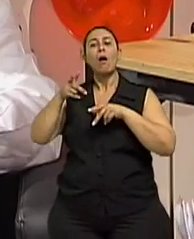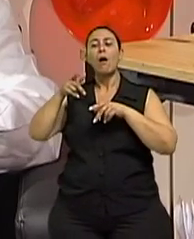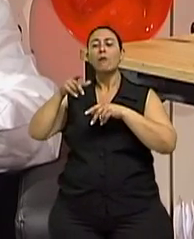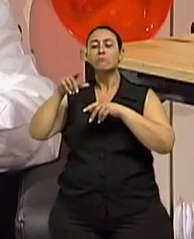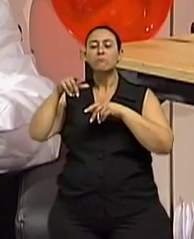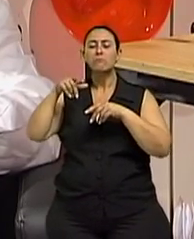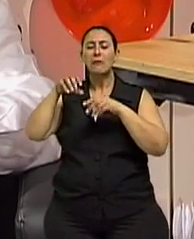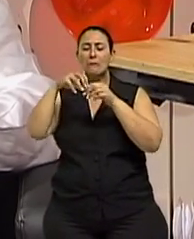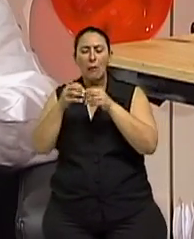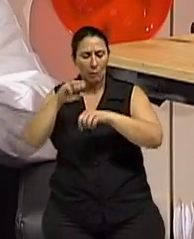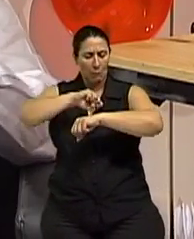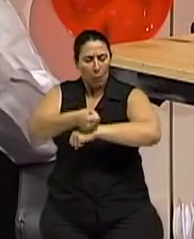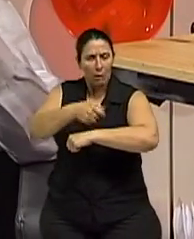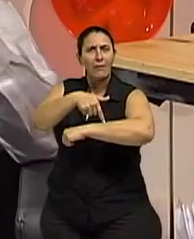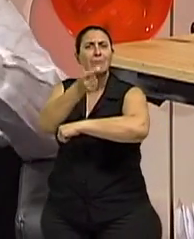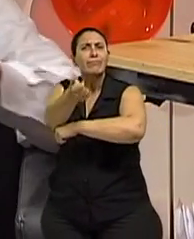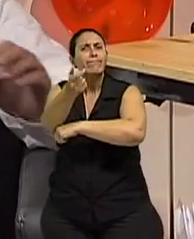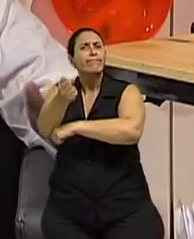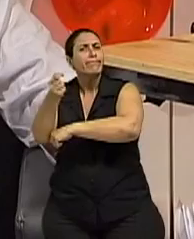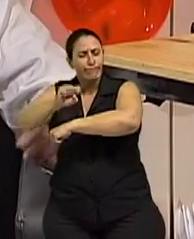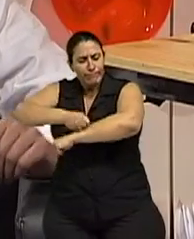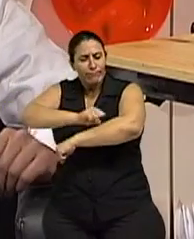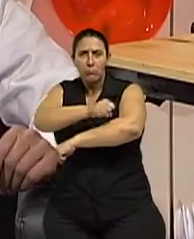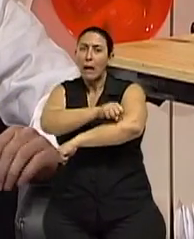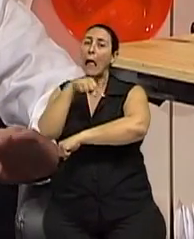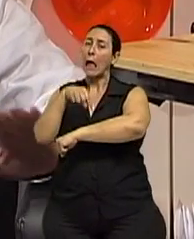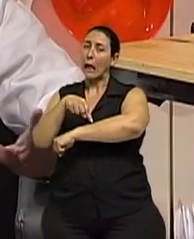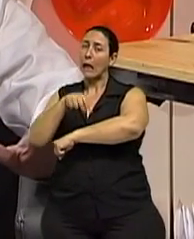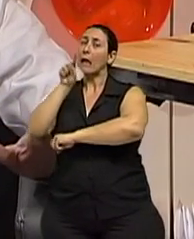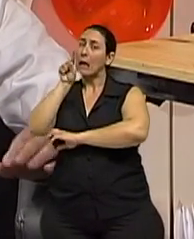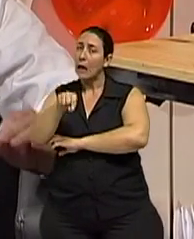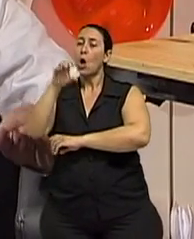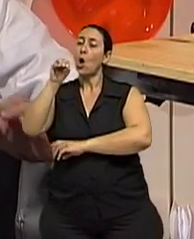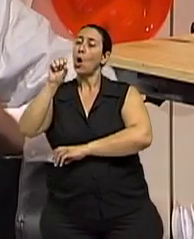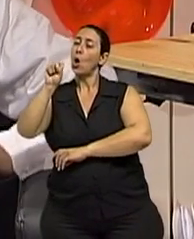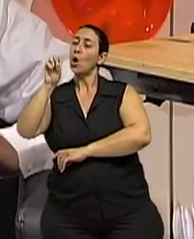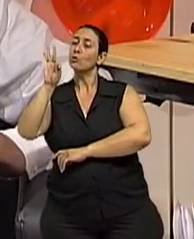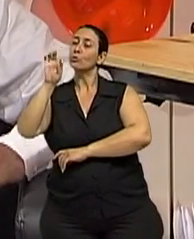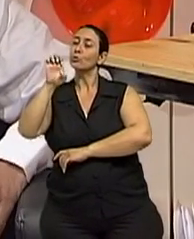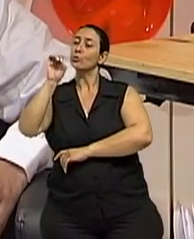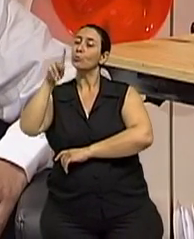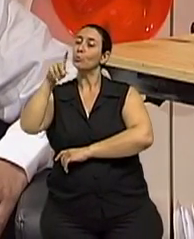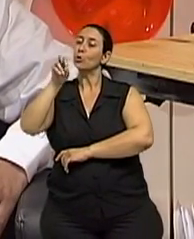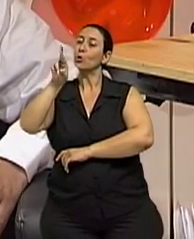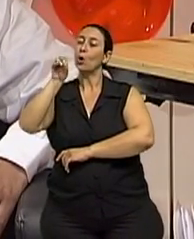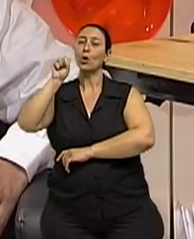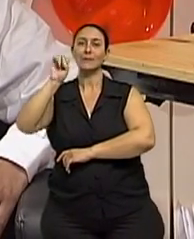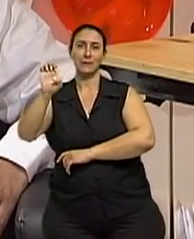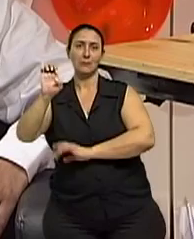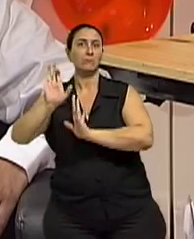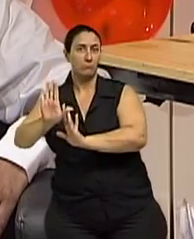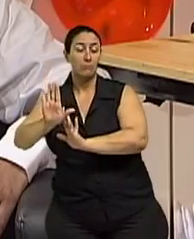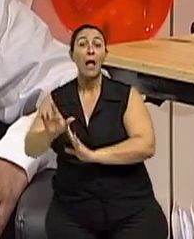cartilagem, né. Então o diagnóstico geralmente desse problema, ele é pelo raio-x. Um raio-x simples do quadril, ele pode